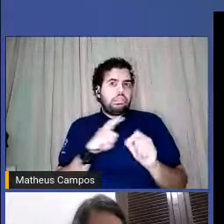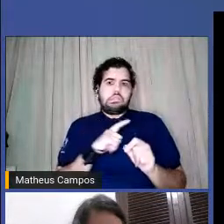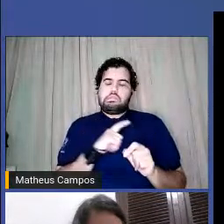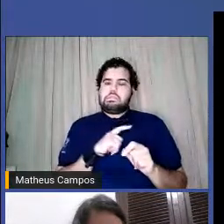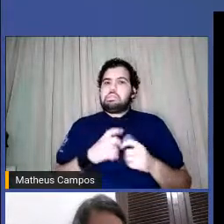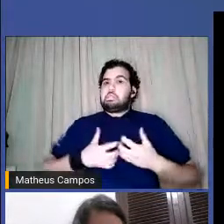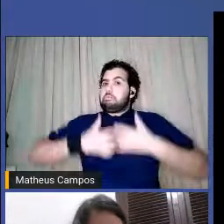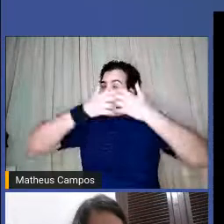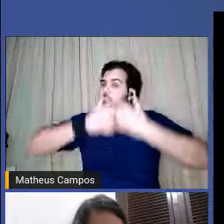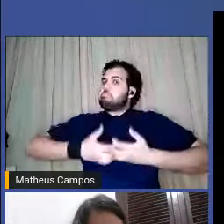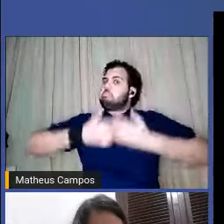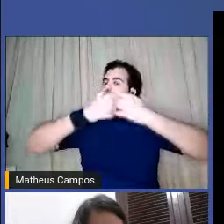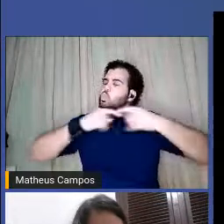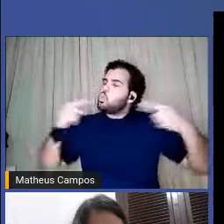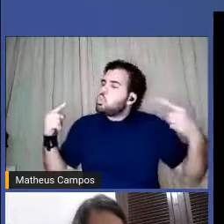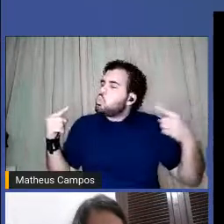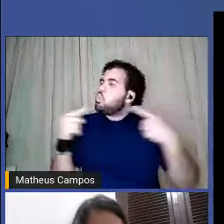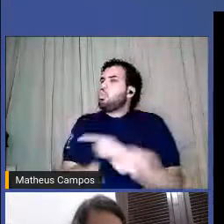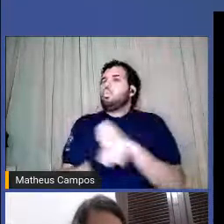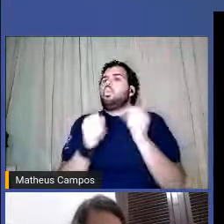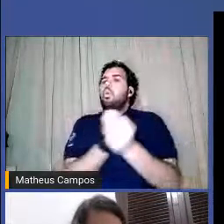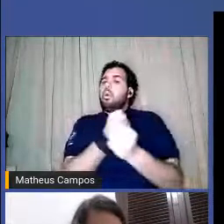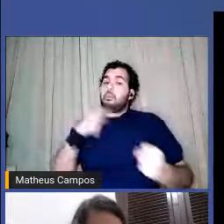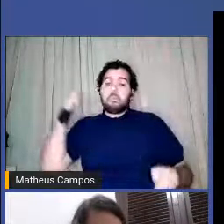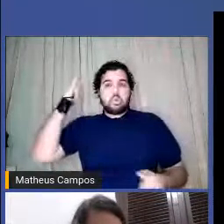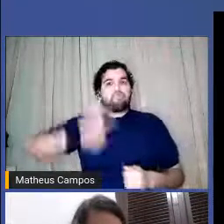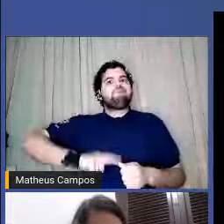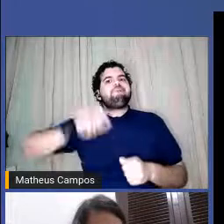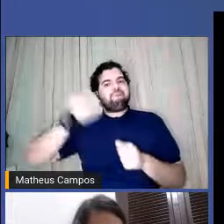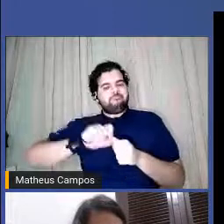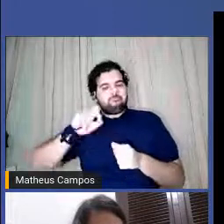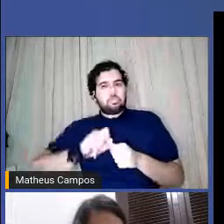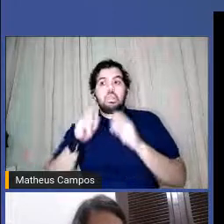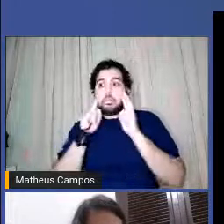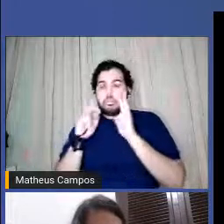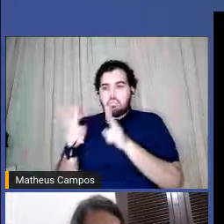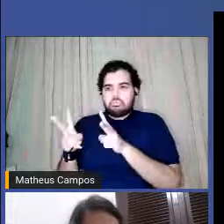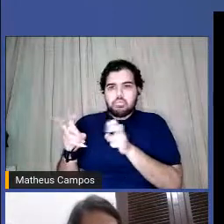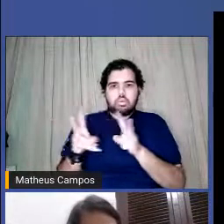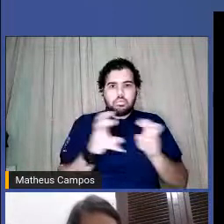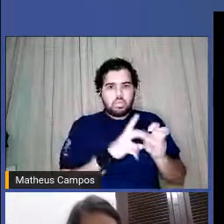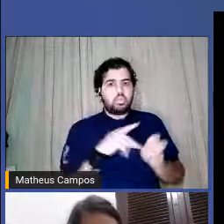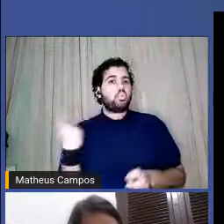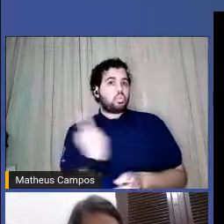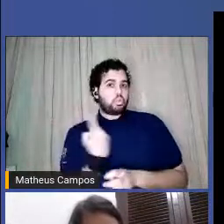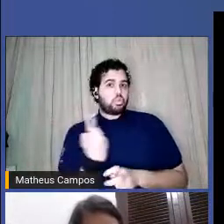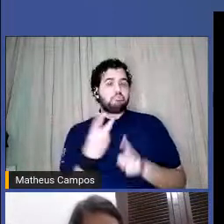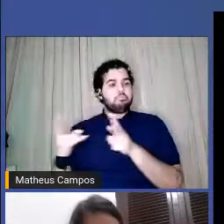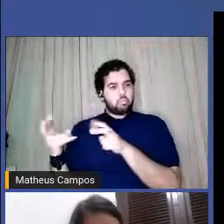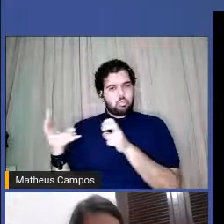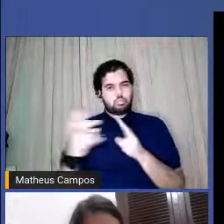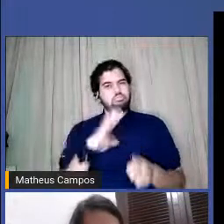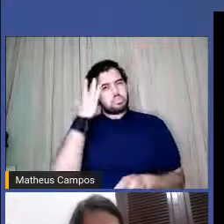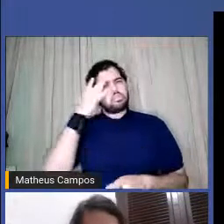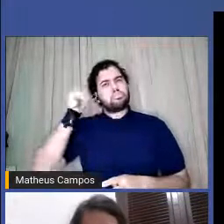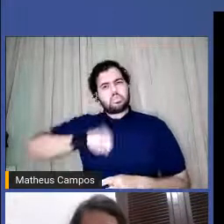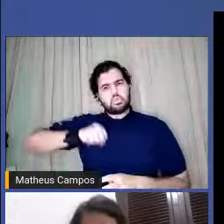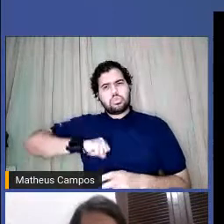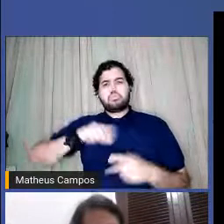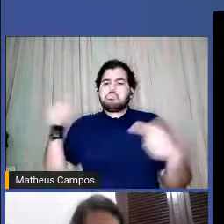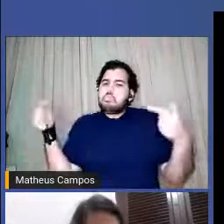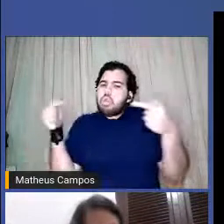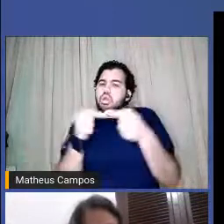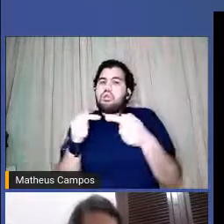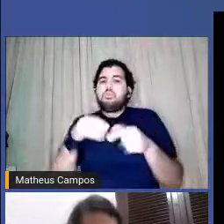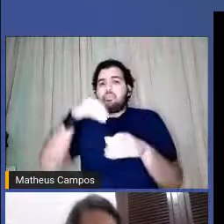para a gente conseguir fazer isso e eu vejo nós vemos acredito que é um ponto comum meu e da Bruna